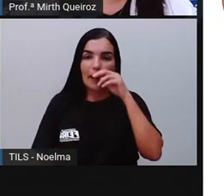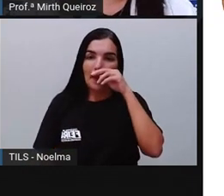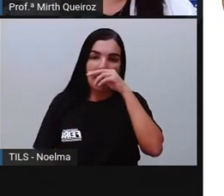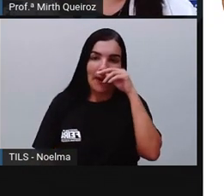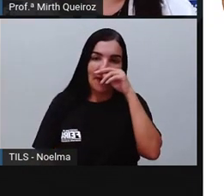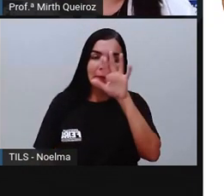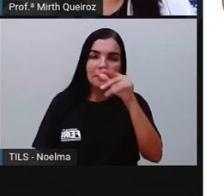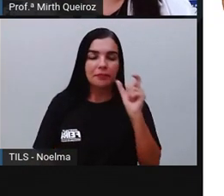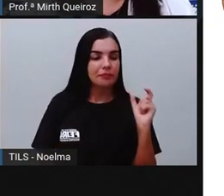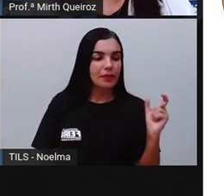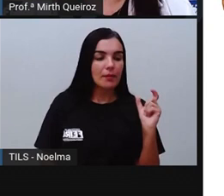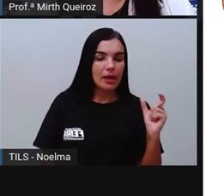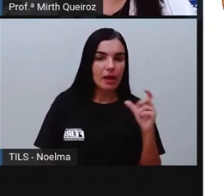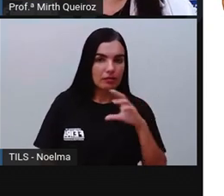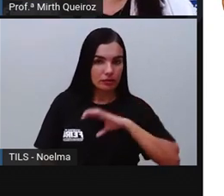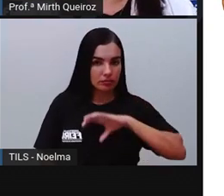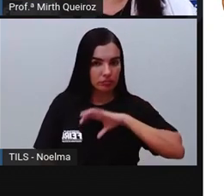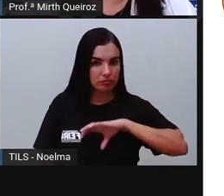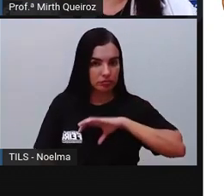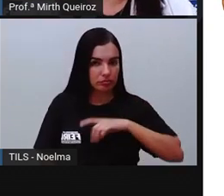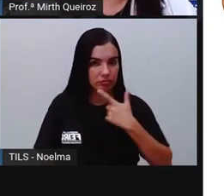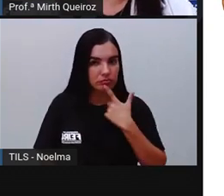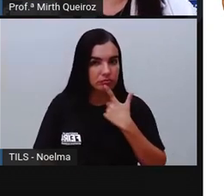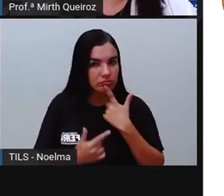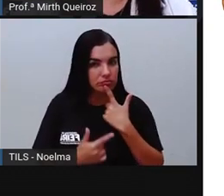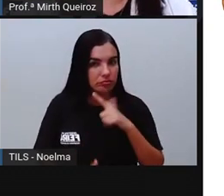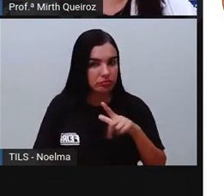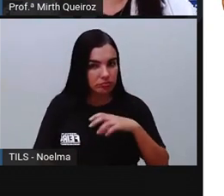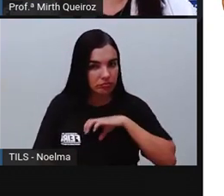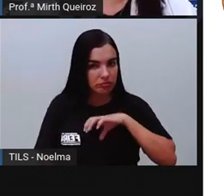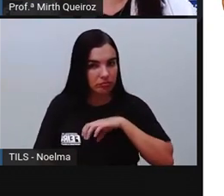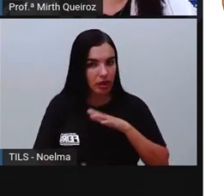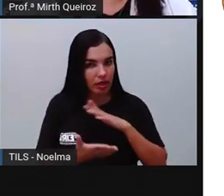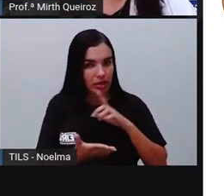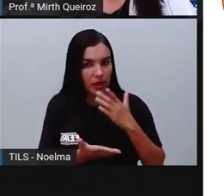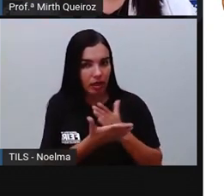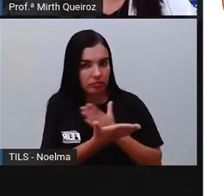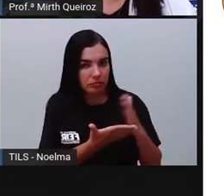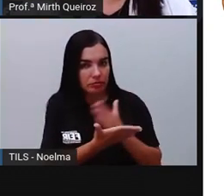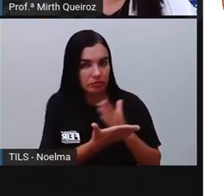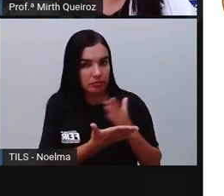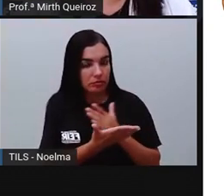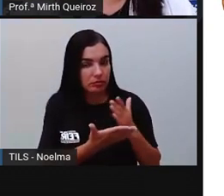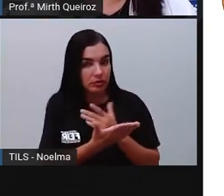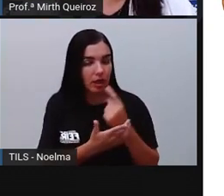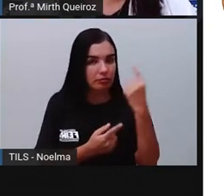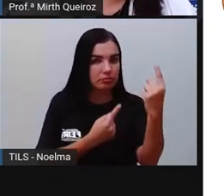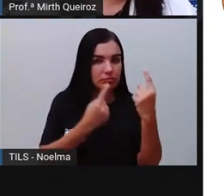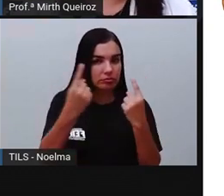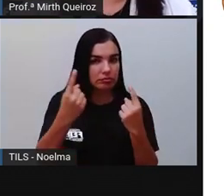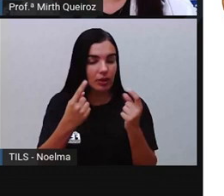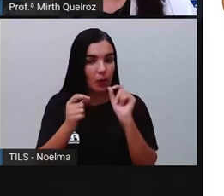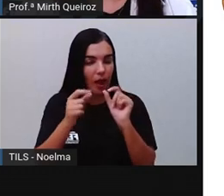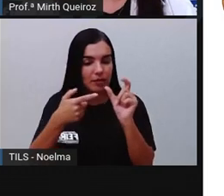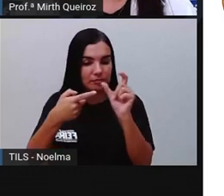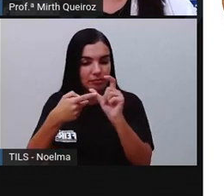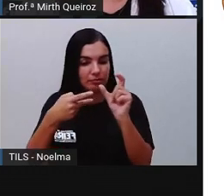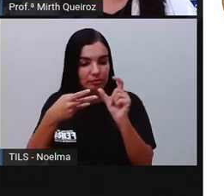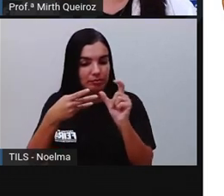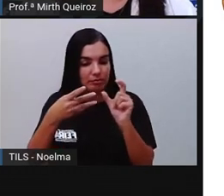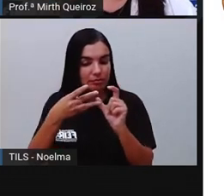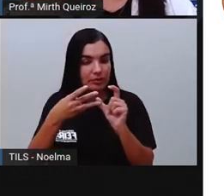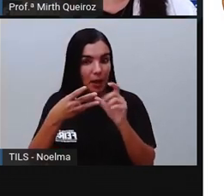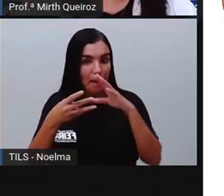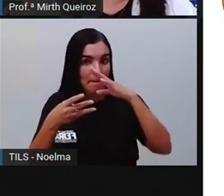palavras da língua portuguesa, elas são divididas, né? São classificadas aí de acordo com a sílaba tônica e são